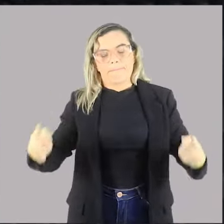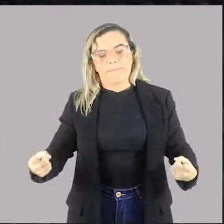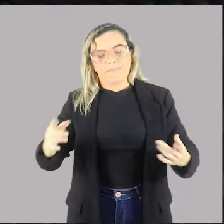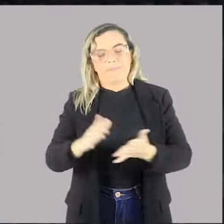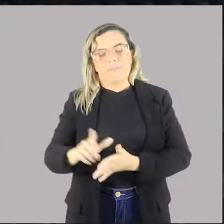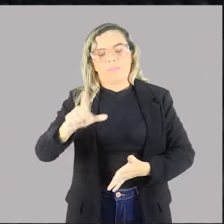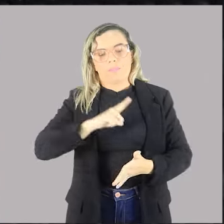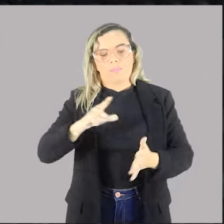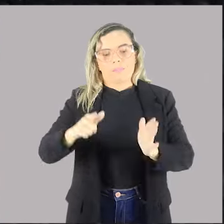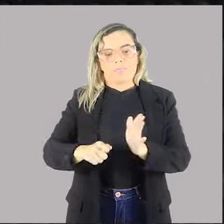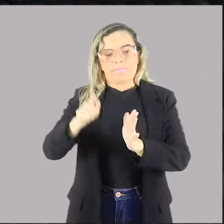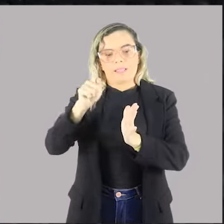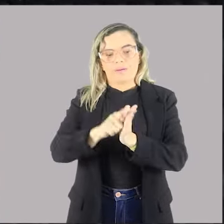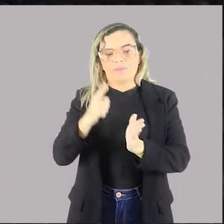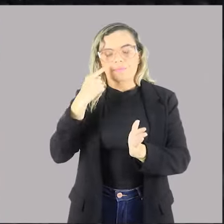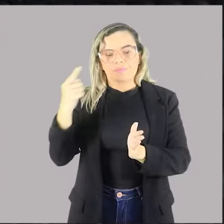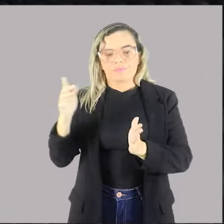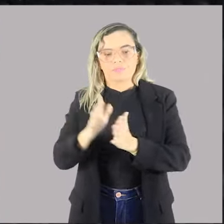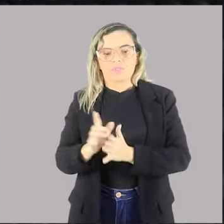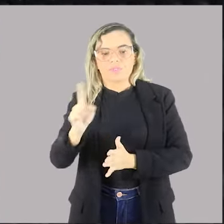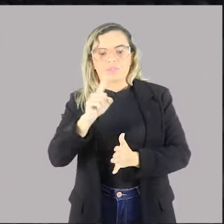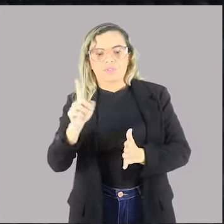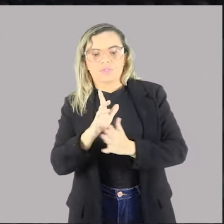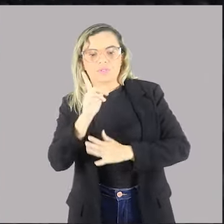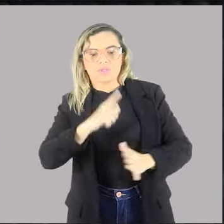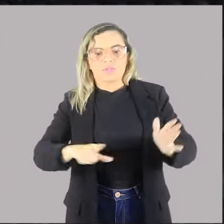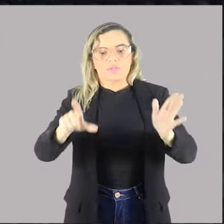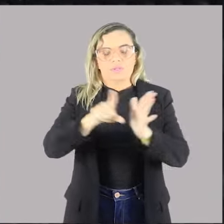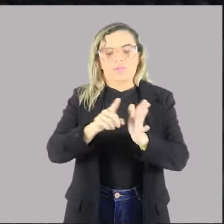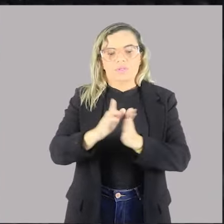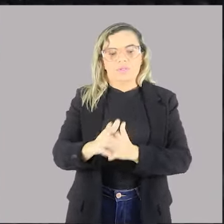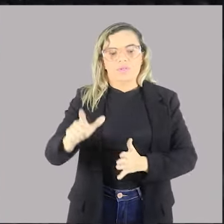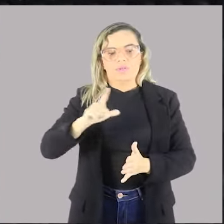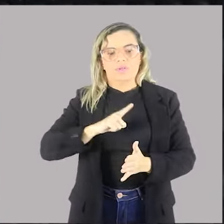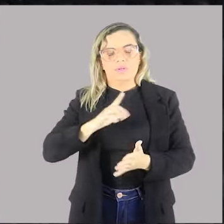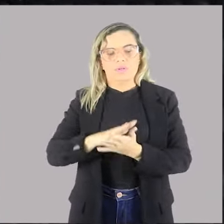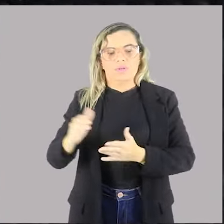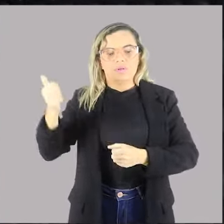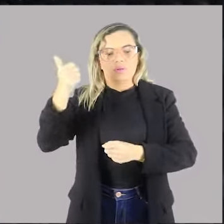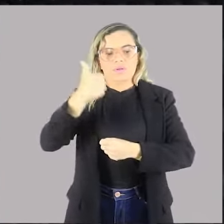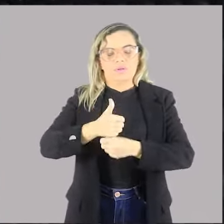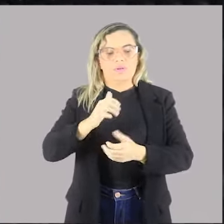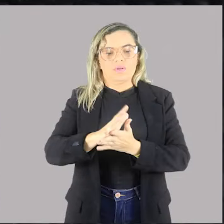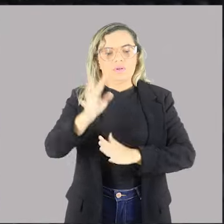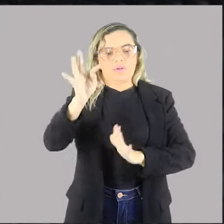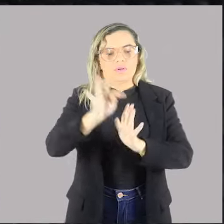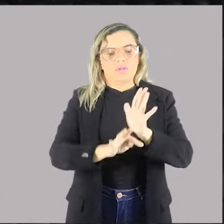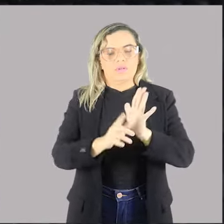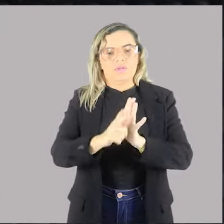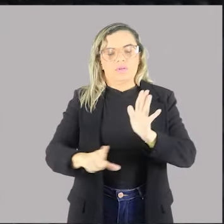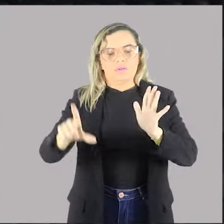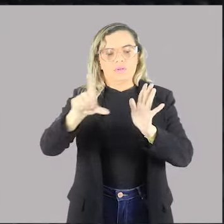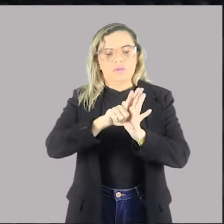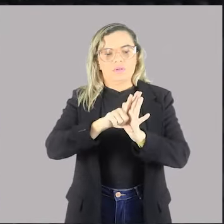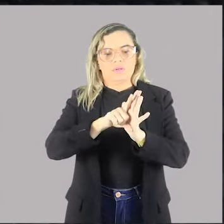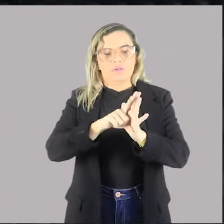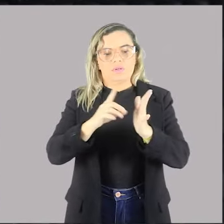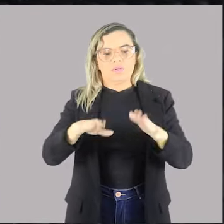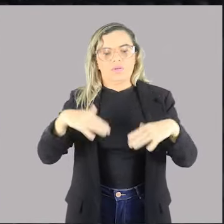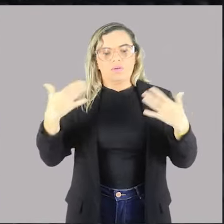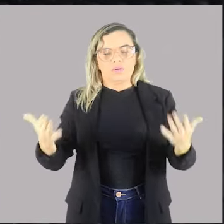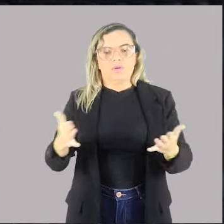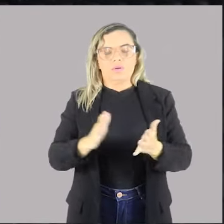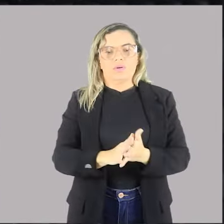exceção. Não depende de lei existindo para substituir o texto legal. Ou seja, se o